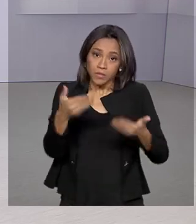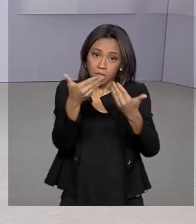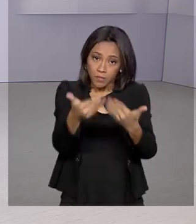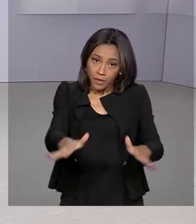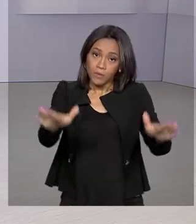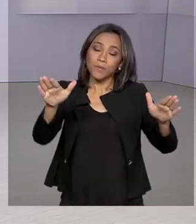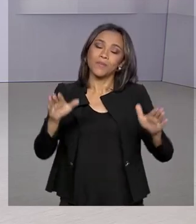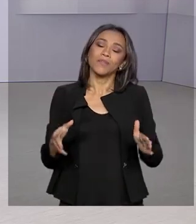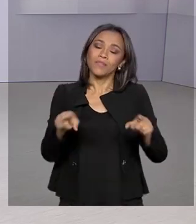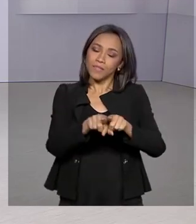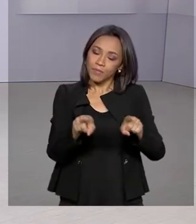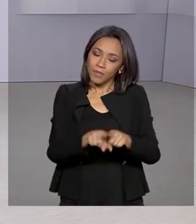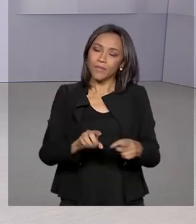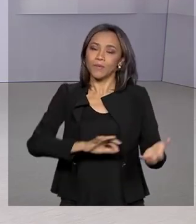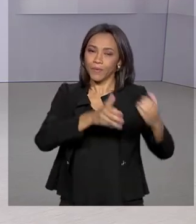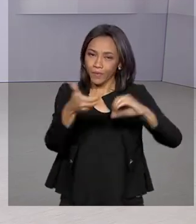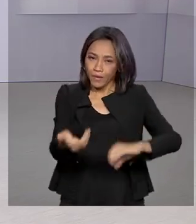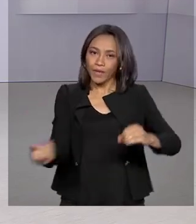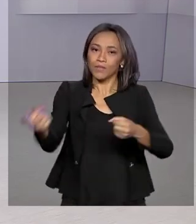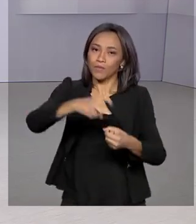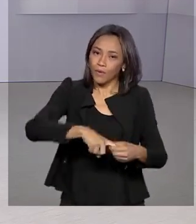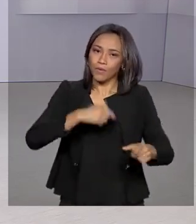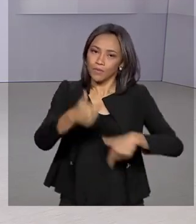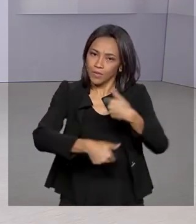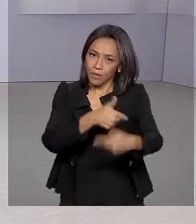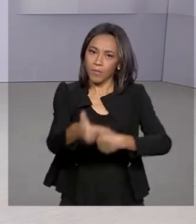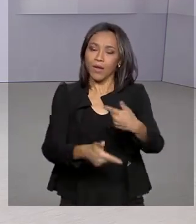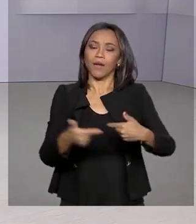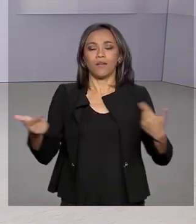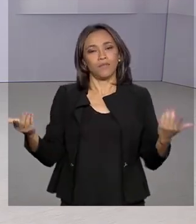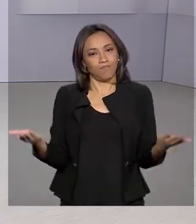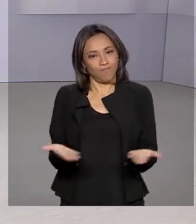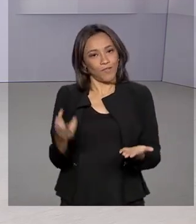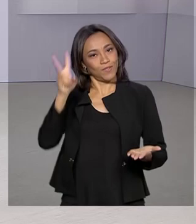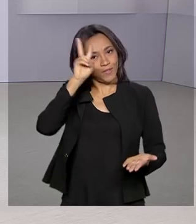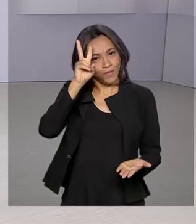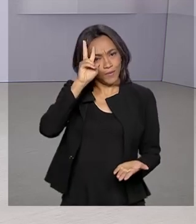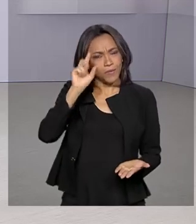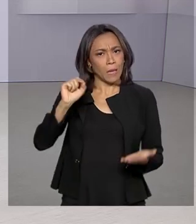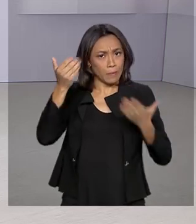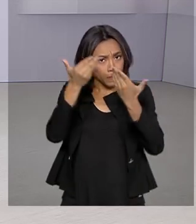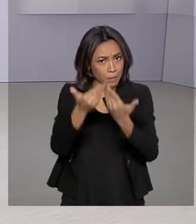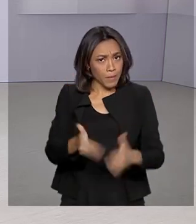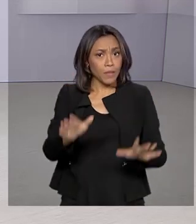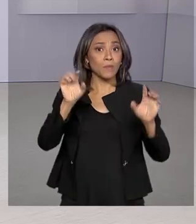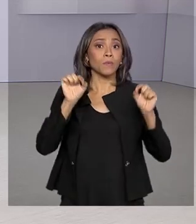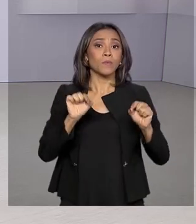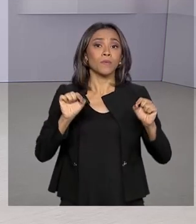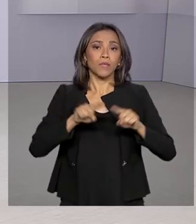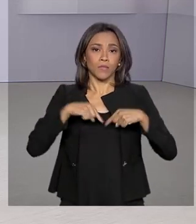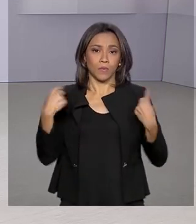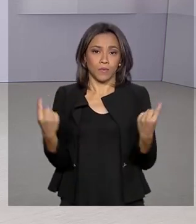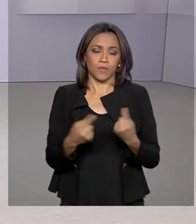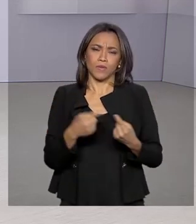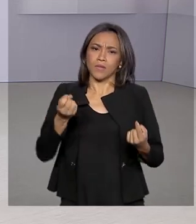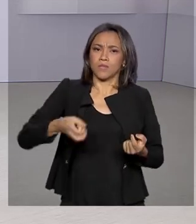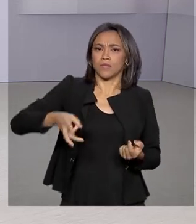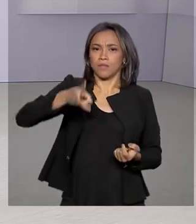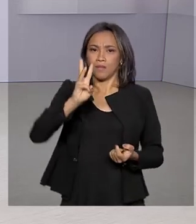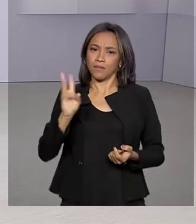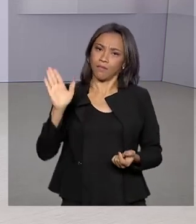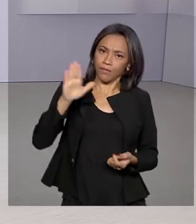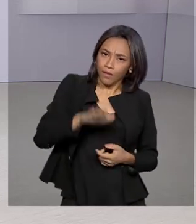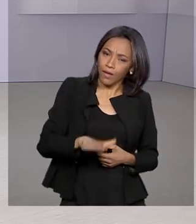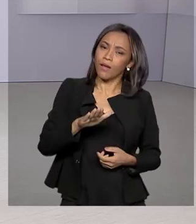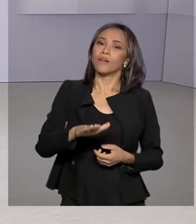E o Congresso Nacional também volta às atividades nesta segunda-feira. Na abertura dos trabalhos, às três da tarde, o